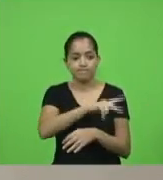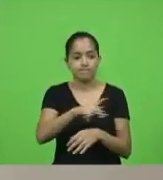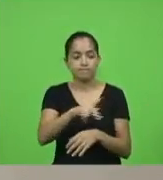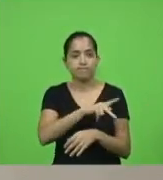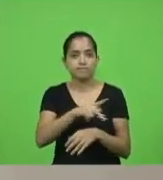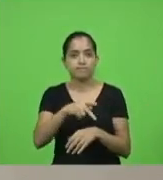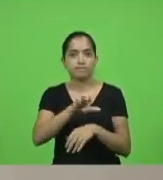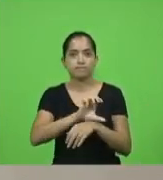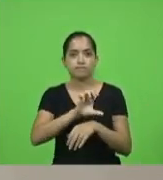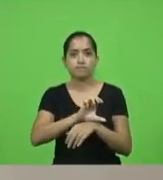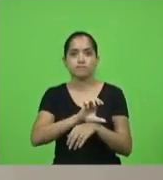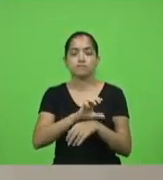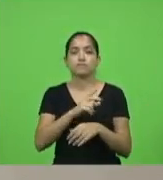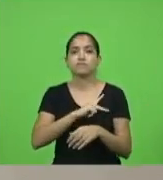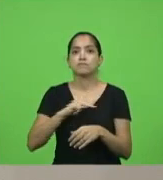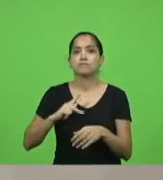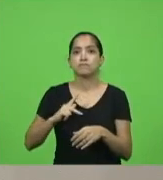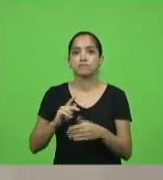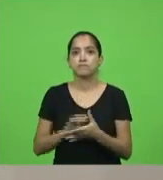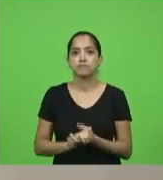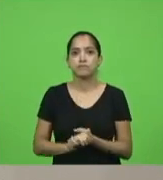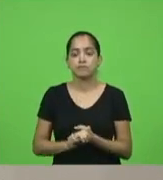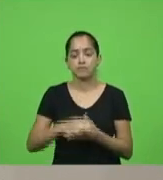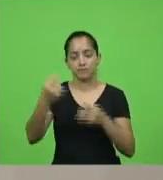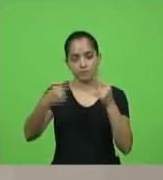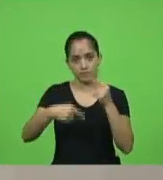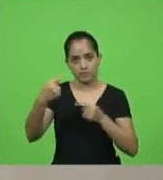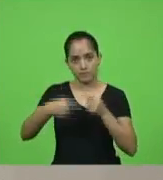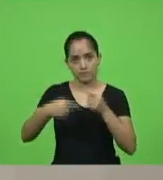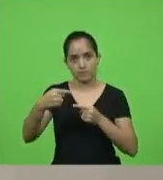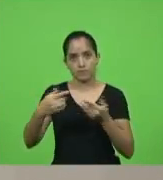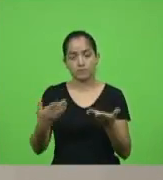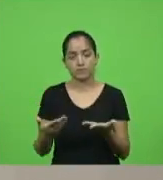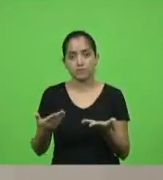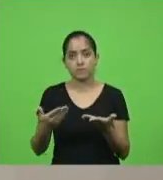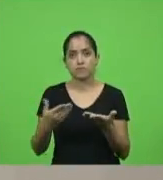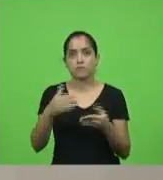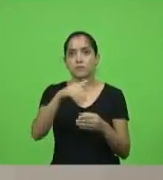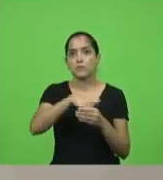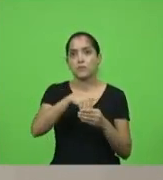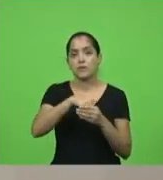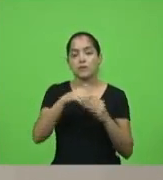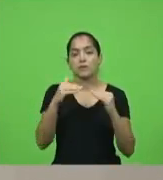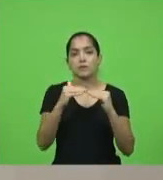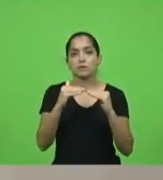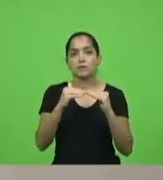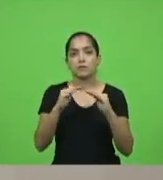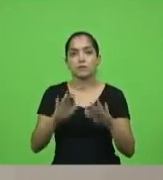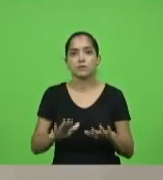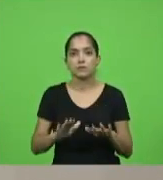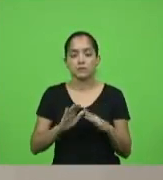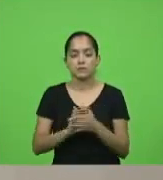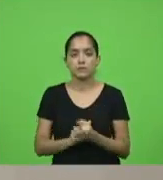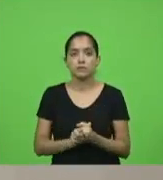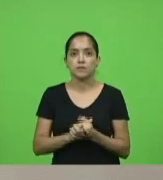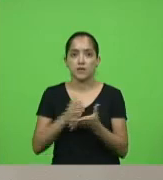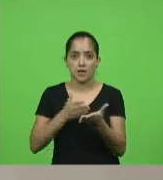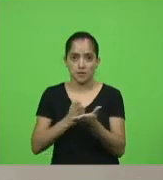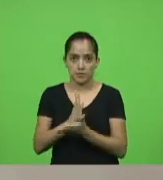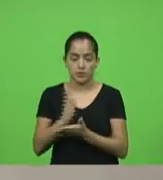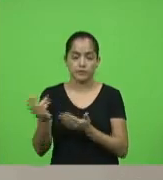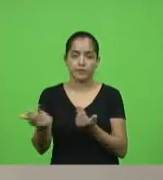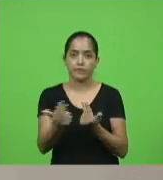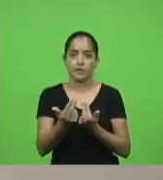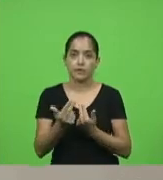estadual em discussão não havendo quem queira discutir em votação deputados que aprovam permaneçam como se encontram aprovado por